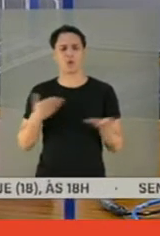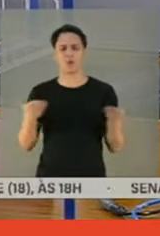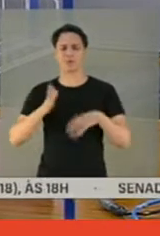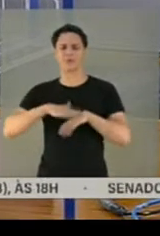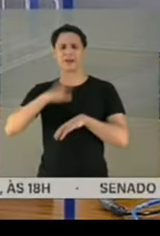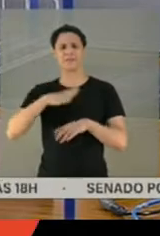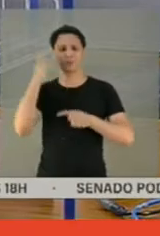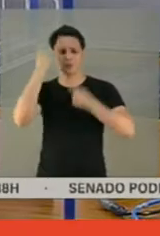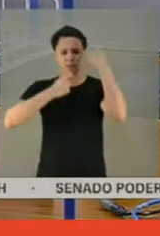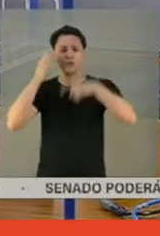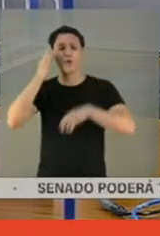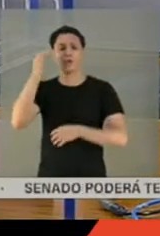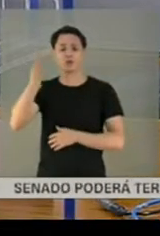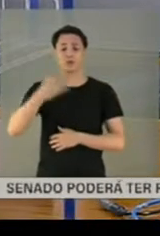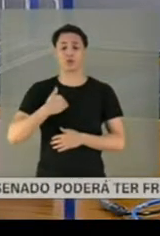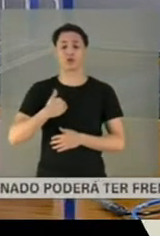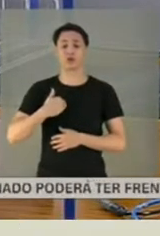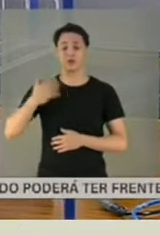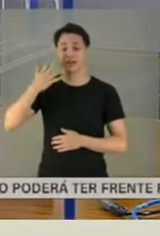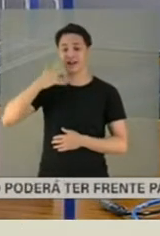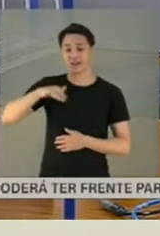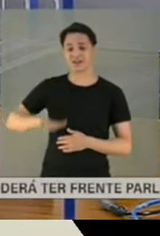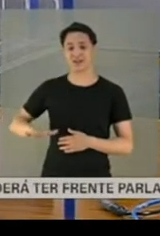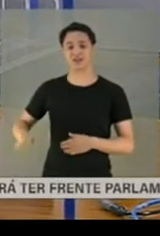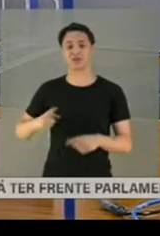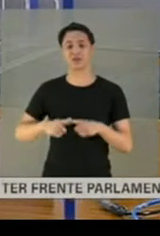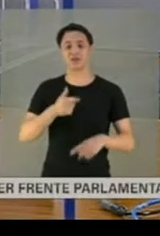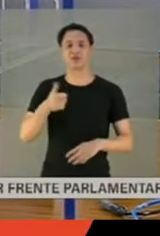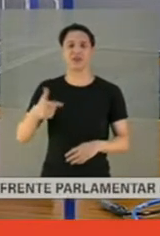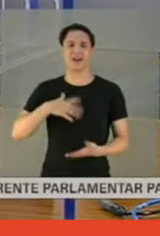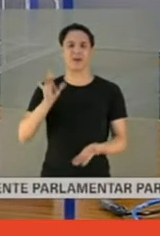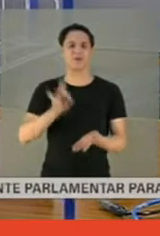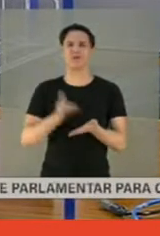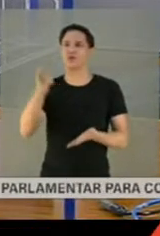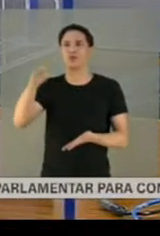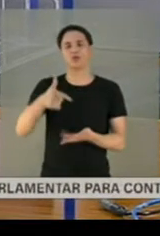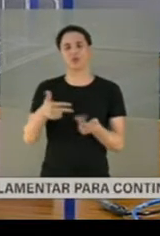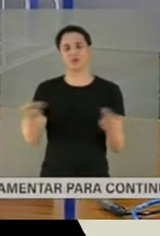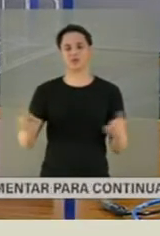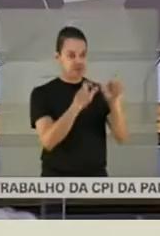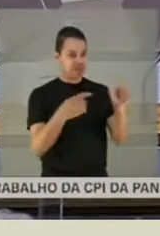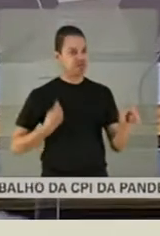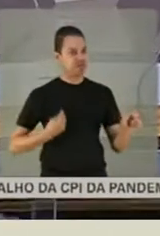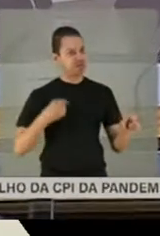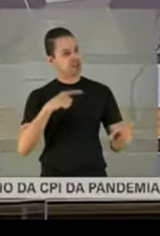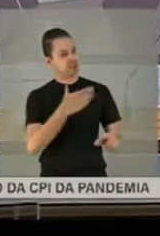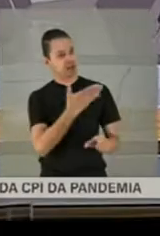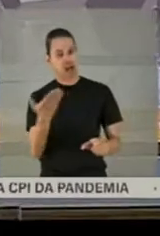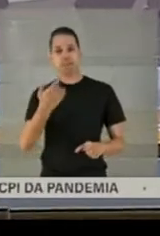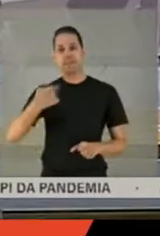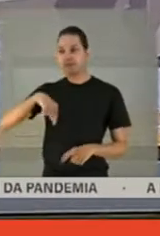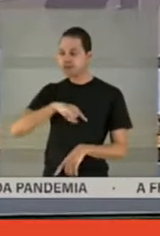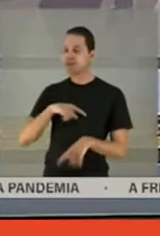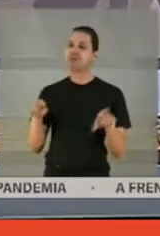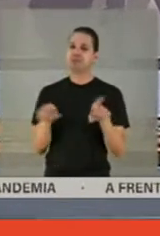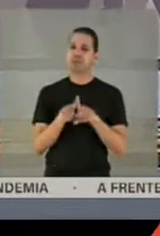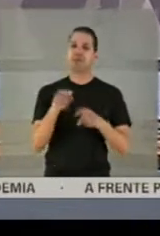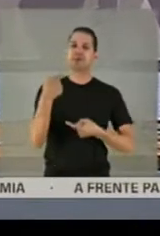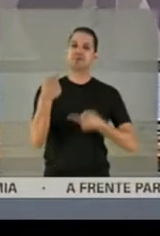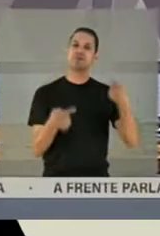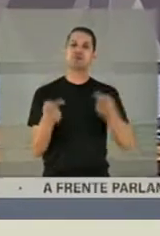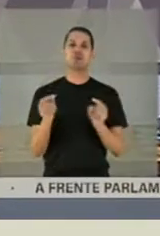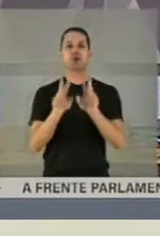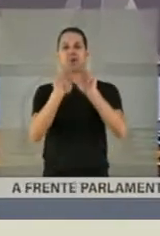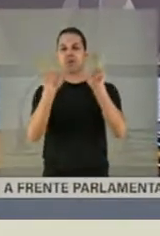preocupada com o futuro das crianças do que realmente com qualquer outro motivo. ...também discutir um pouco essas